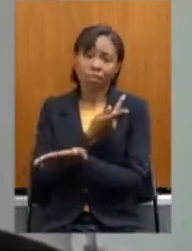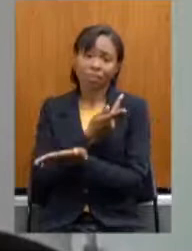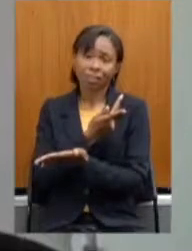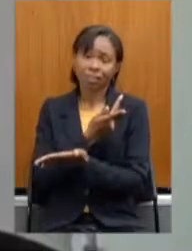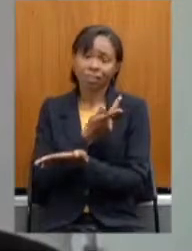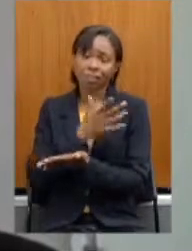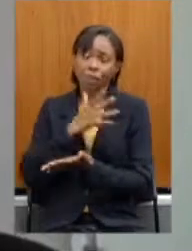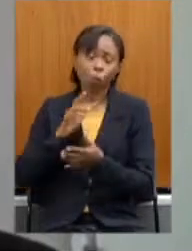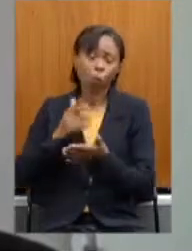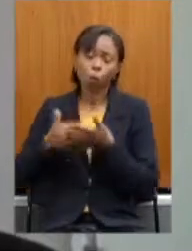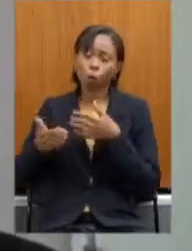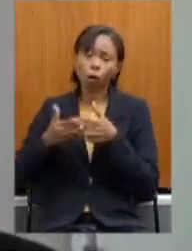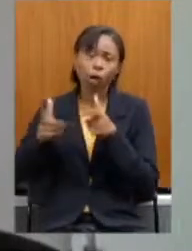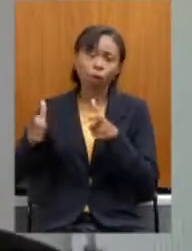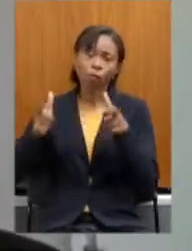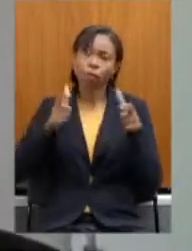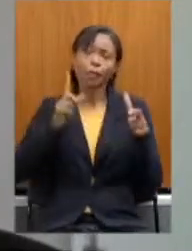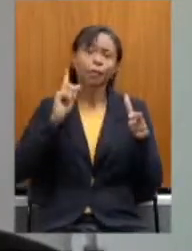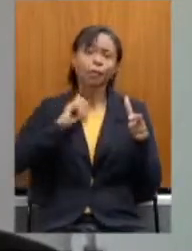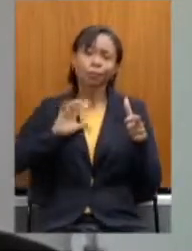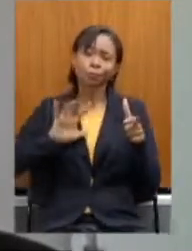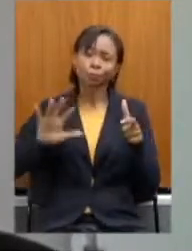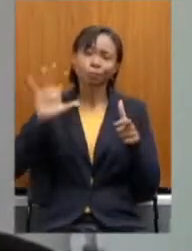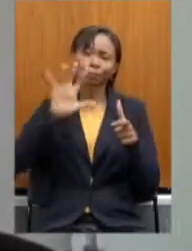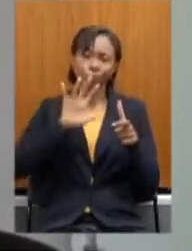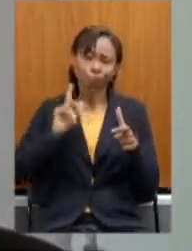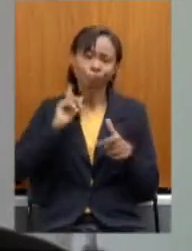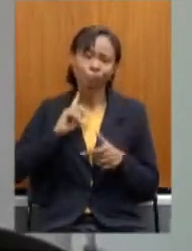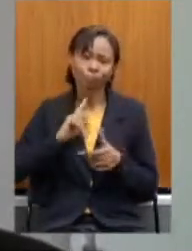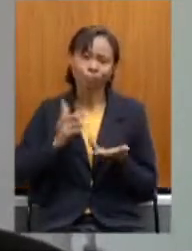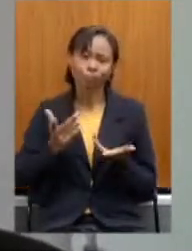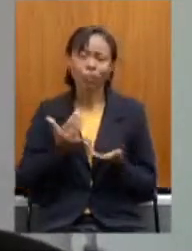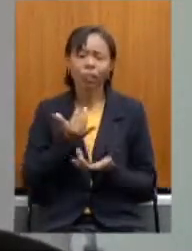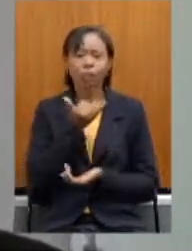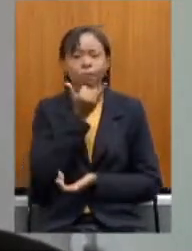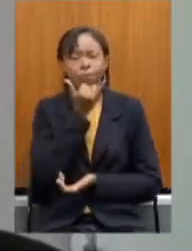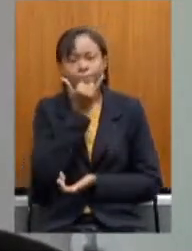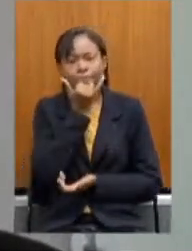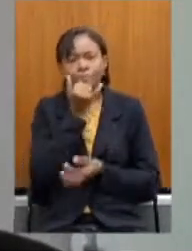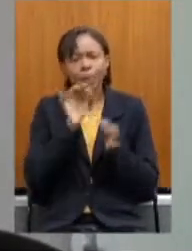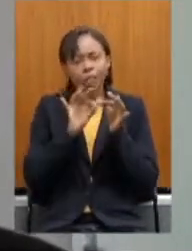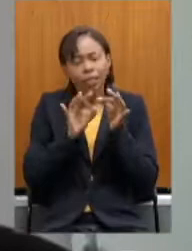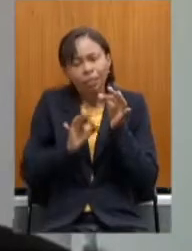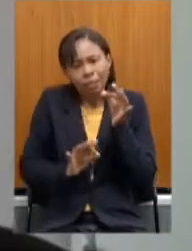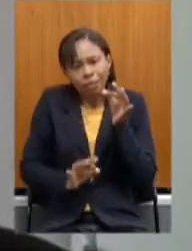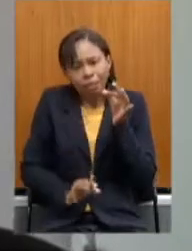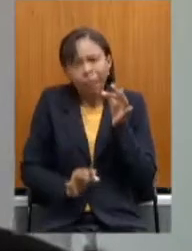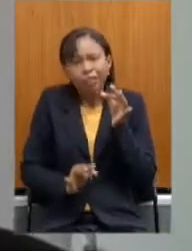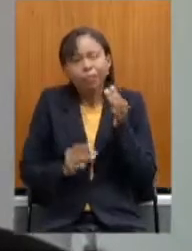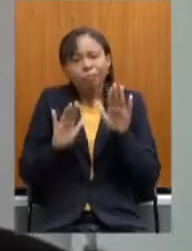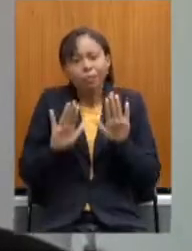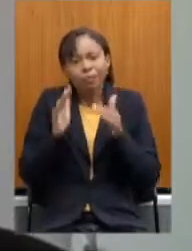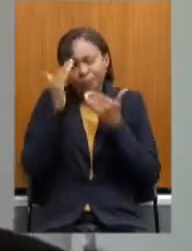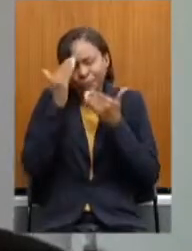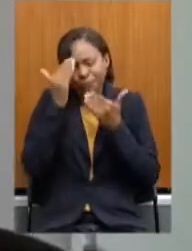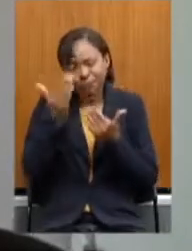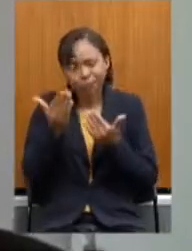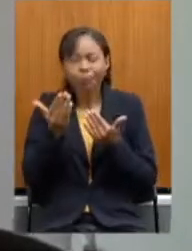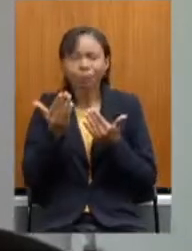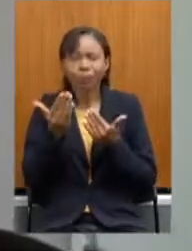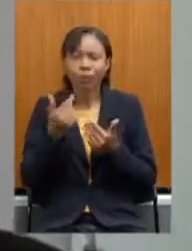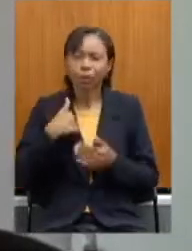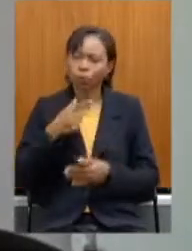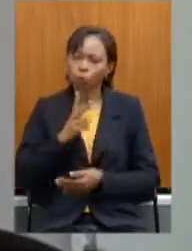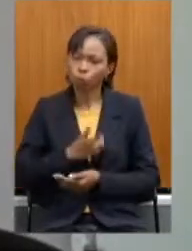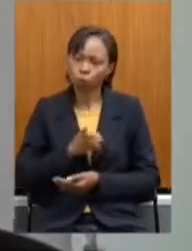os cantos das Minas Gerais. Muito obrigado, deputado, peço desculpa pelo excesso e continuo aqui